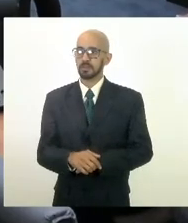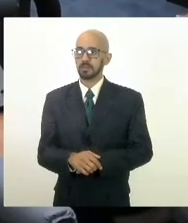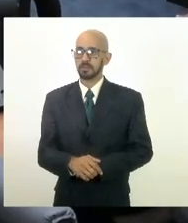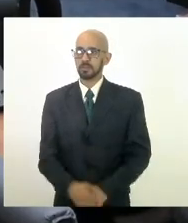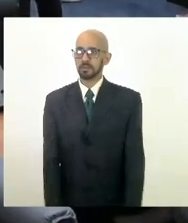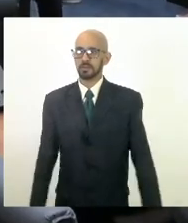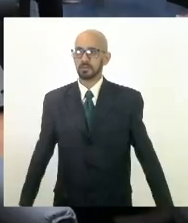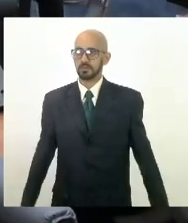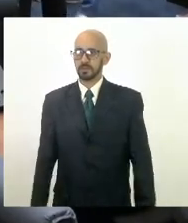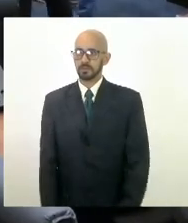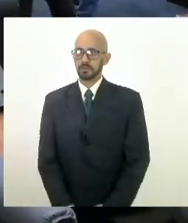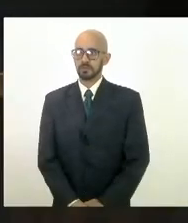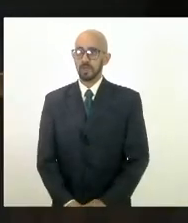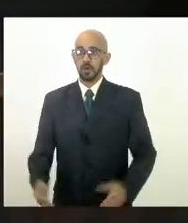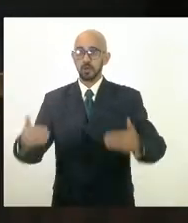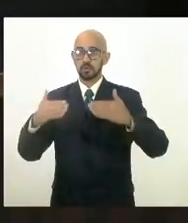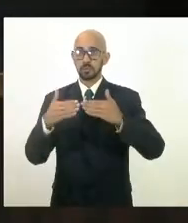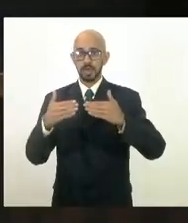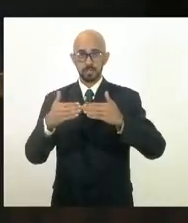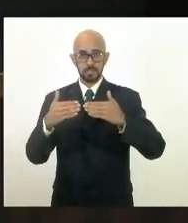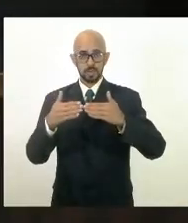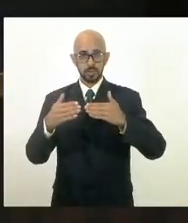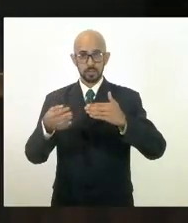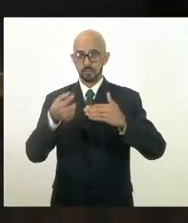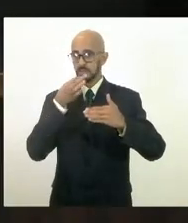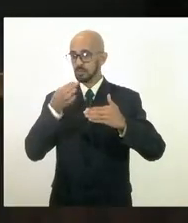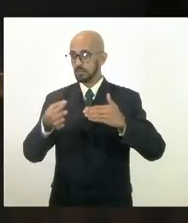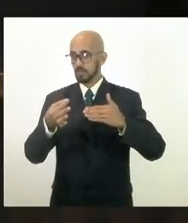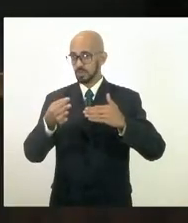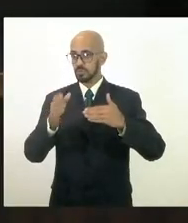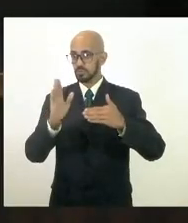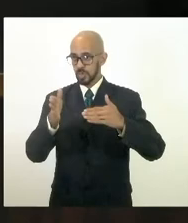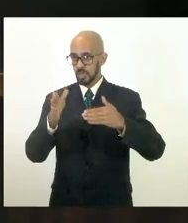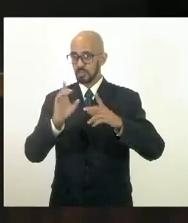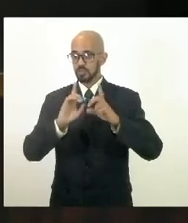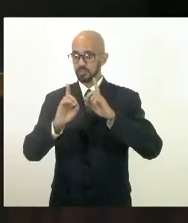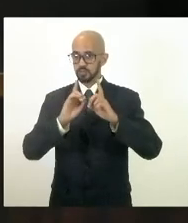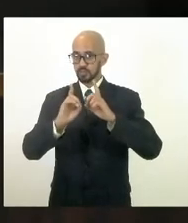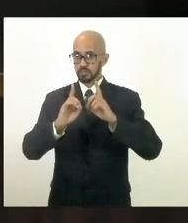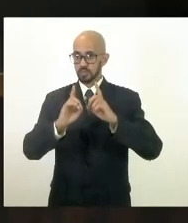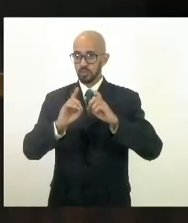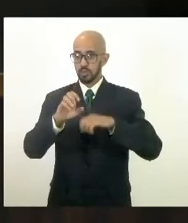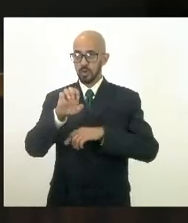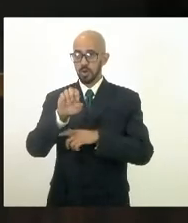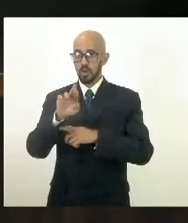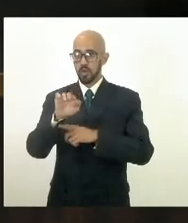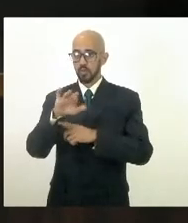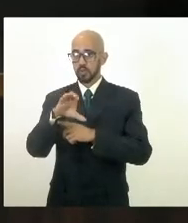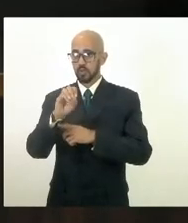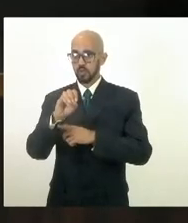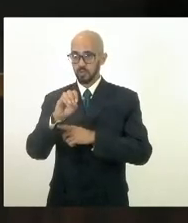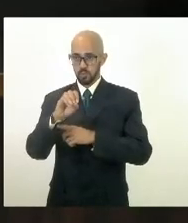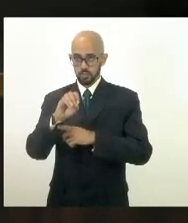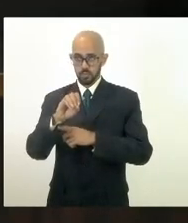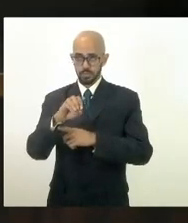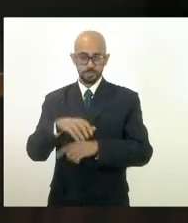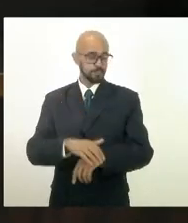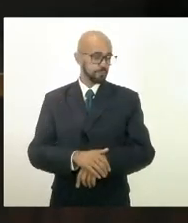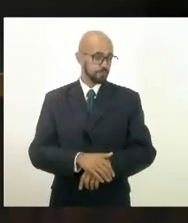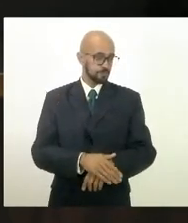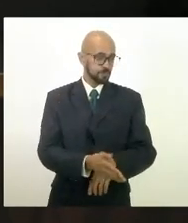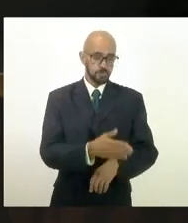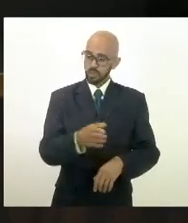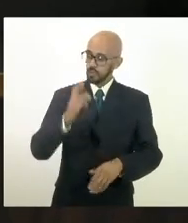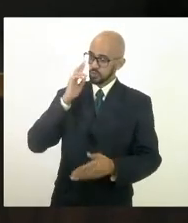os pareceres emitidos em discussão para discutir o autor deputado Eurico Júnior senhor presidente